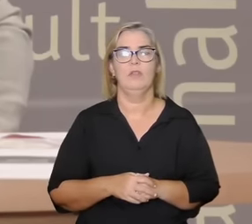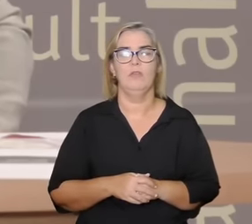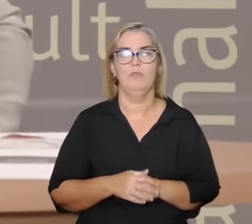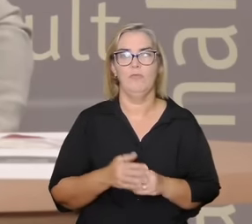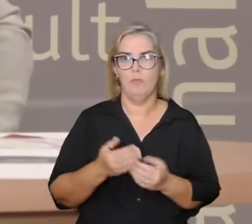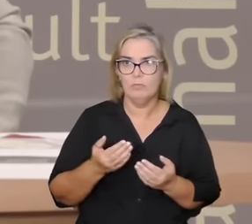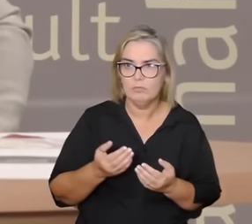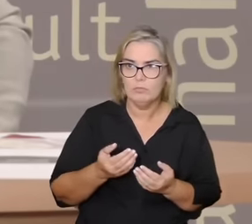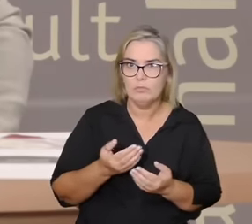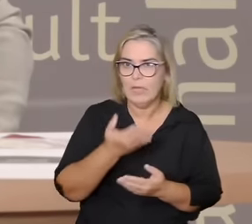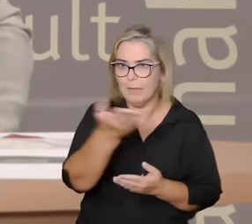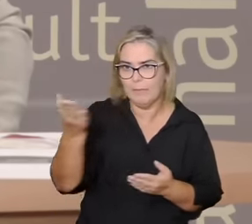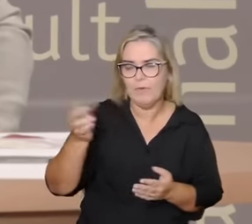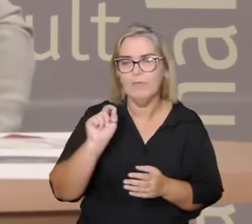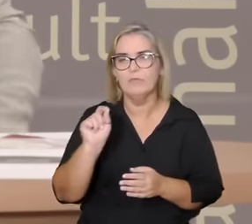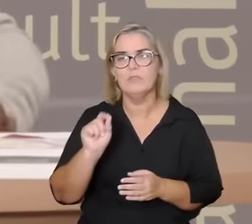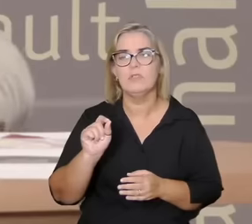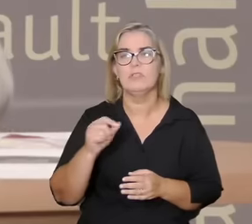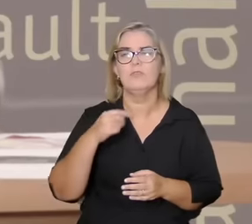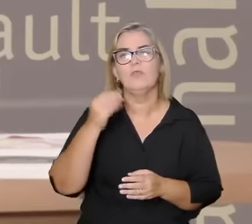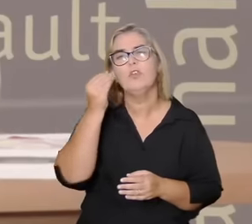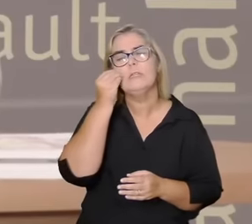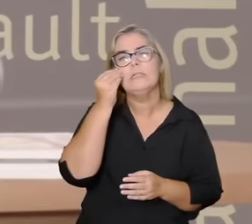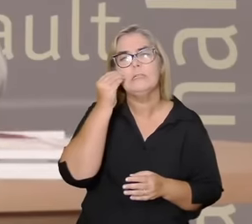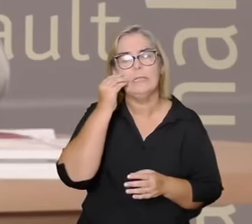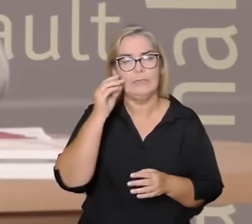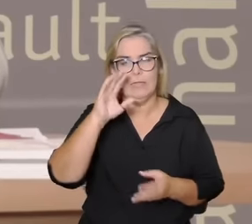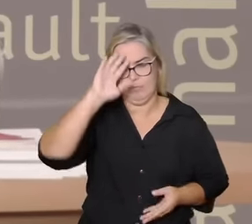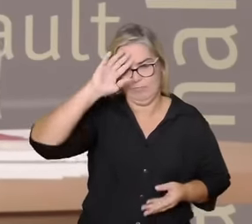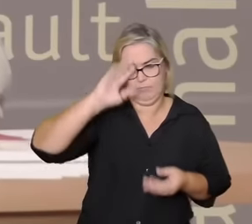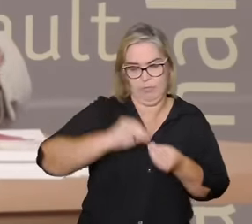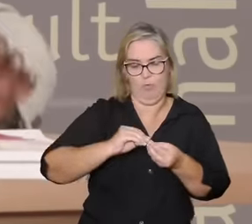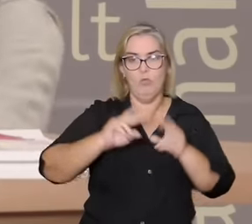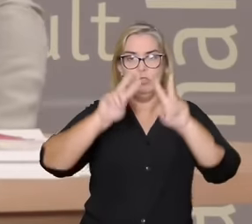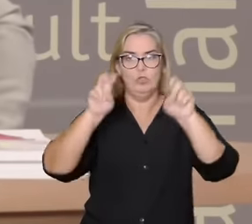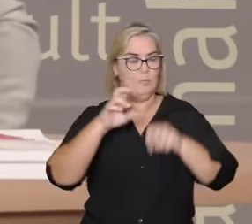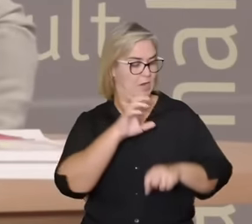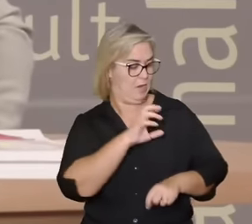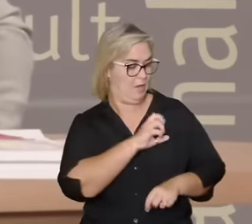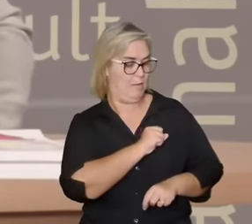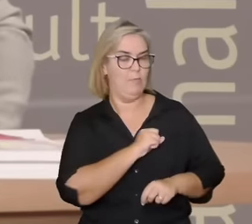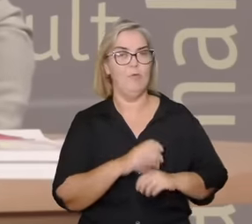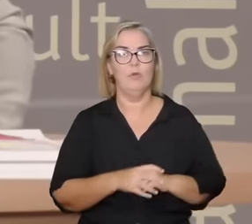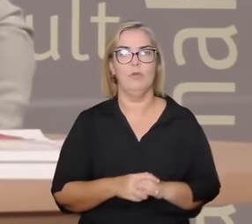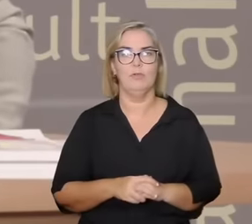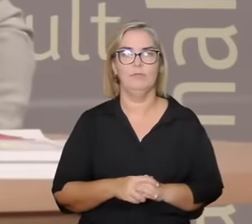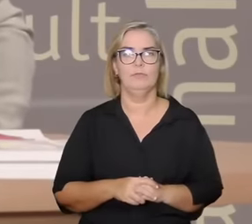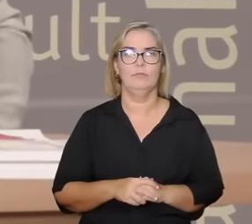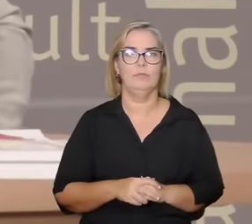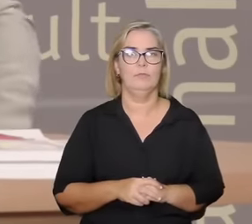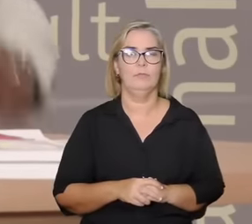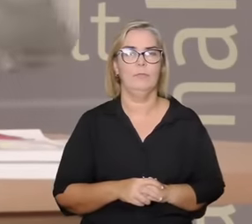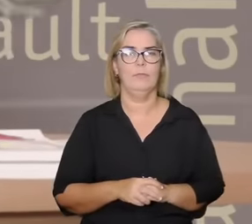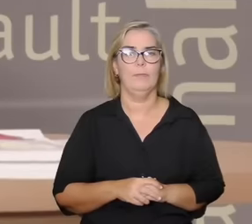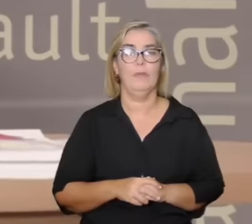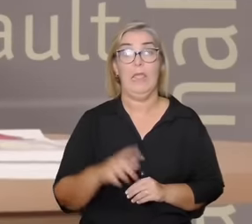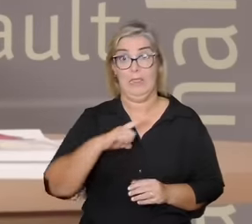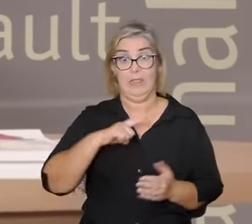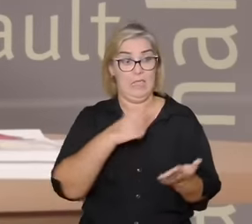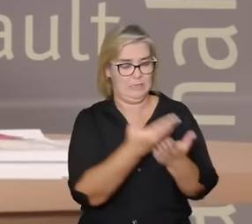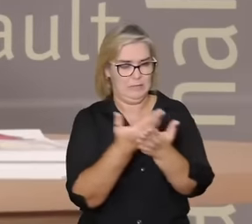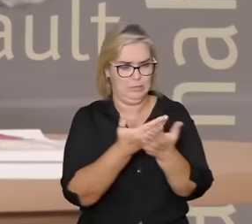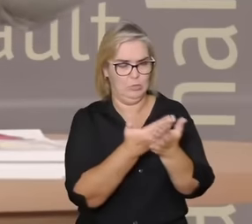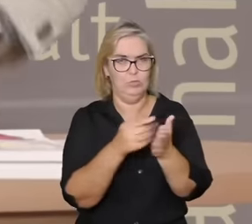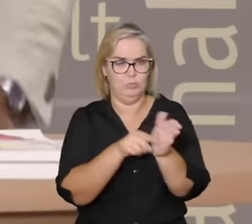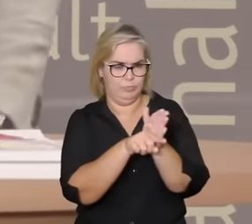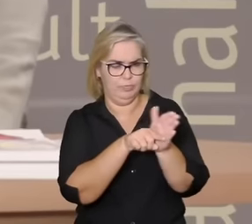continuar mas vou tentar fazer um fechamento sobre a ideia do amor o que pode o amor tem um estudo que